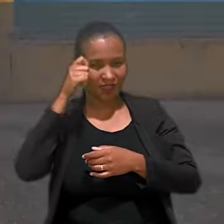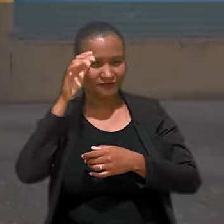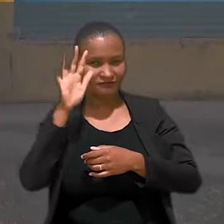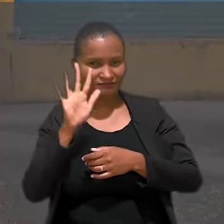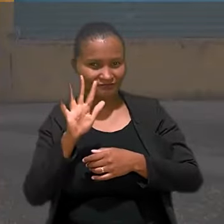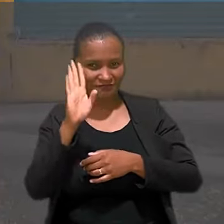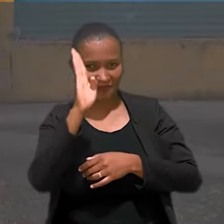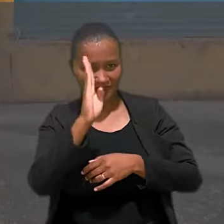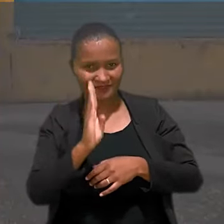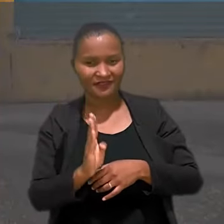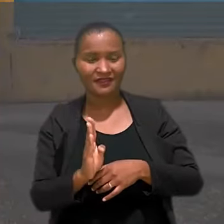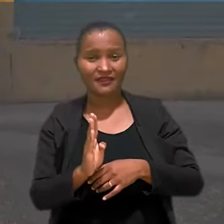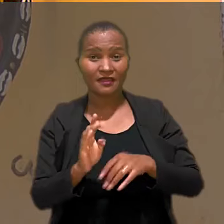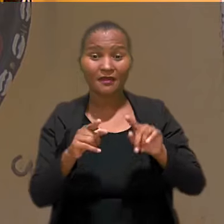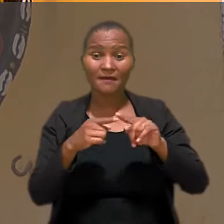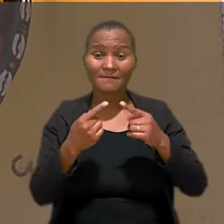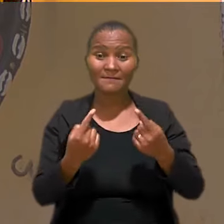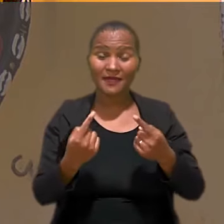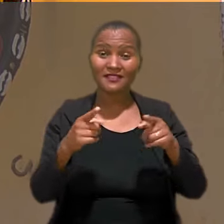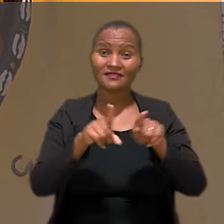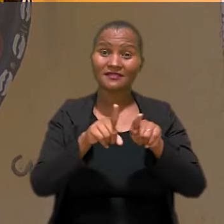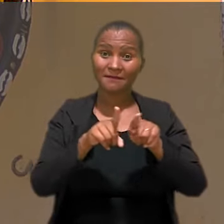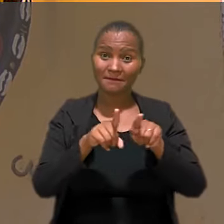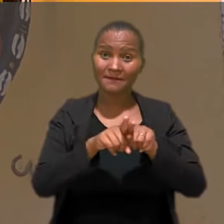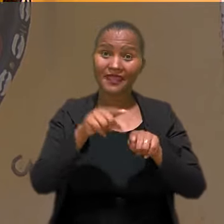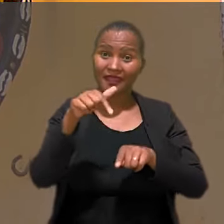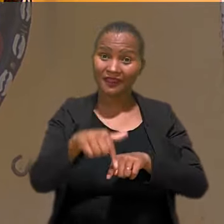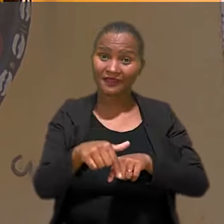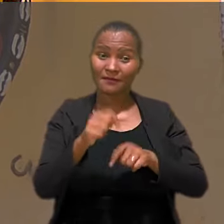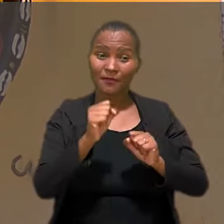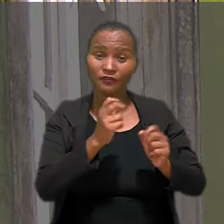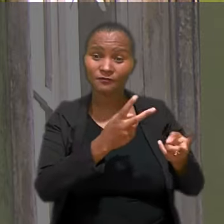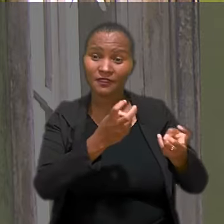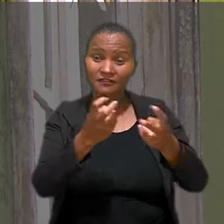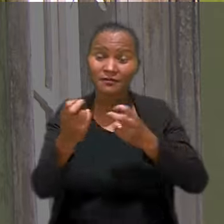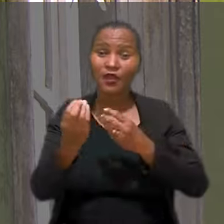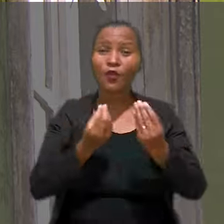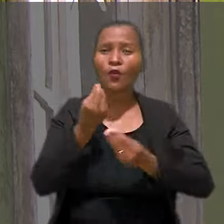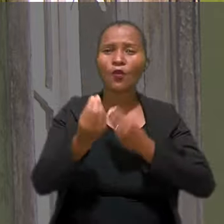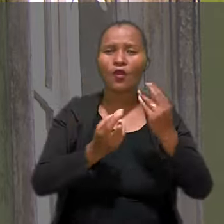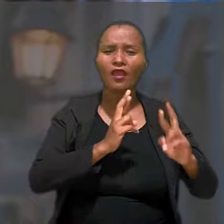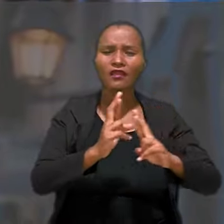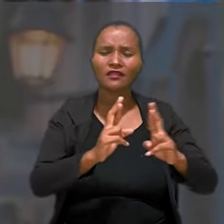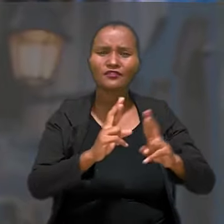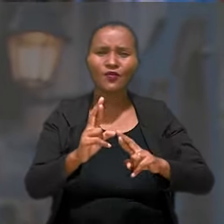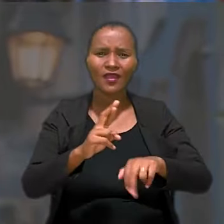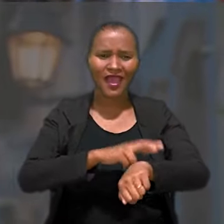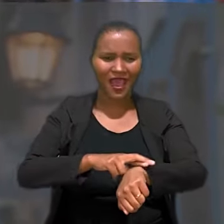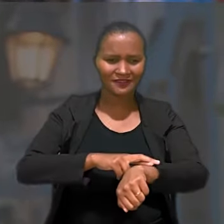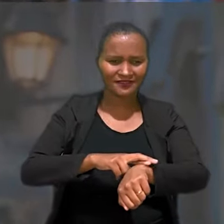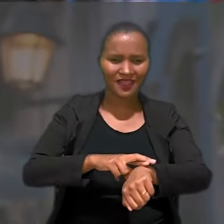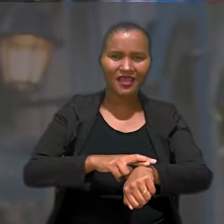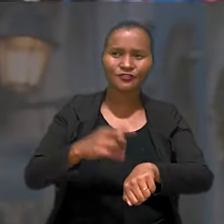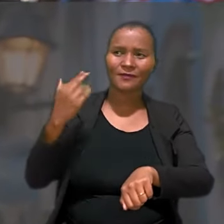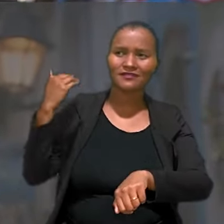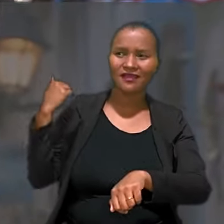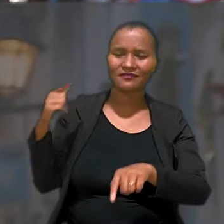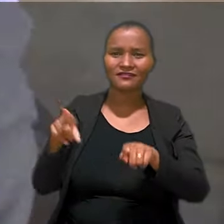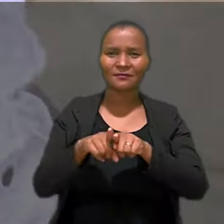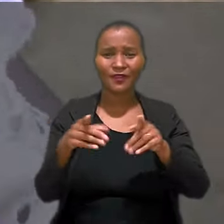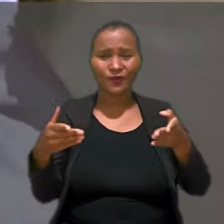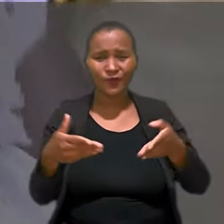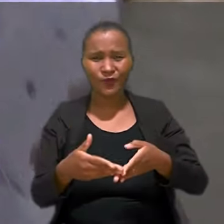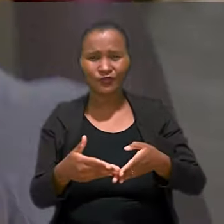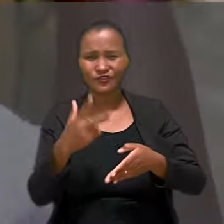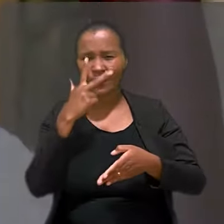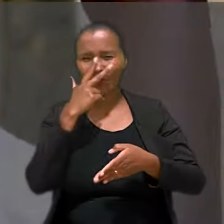também porque é aqui que a gente pode identificar como as relações raciais do passado e do presente estão